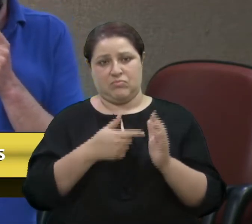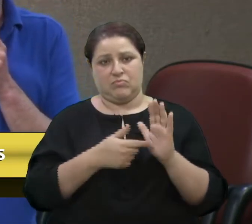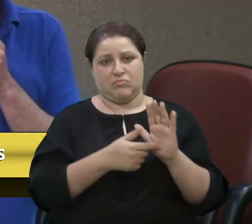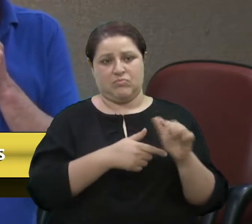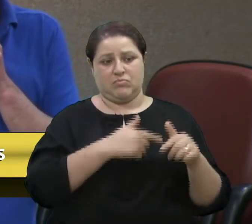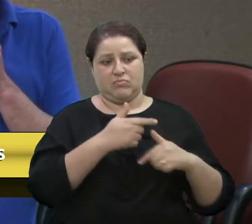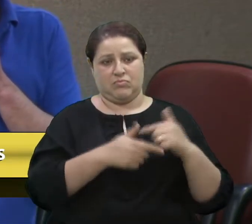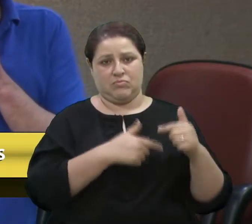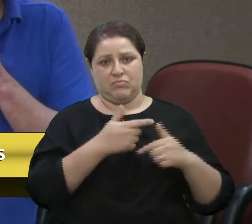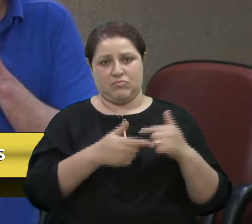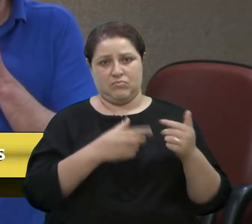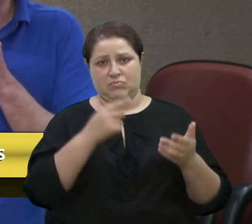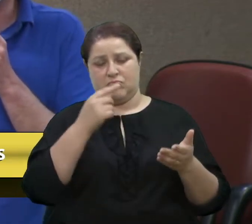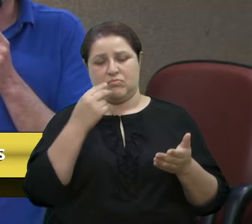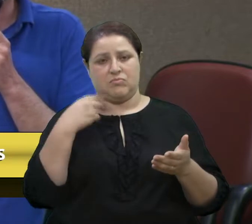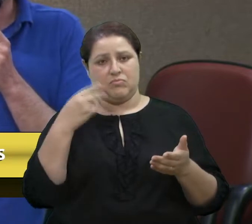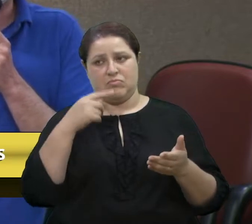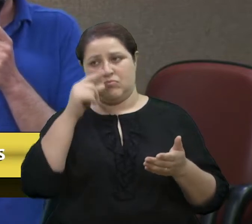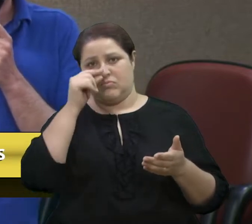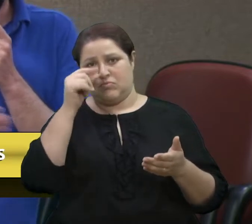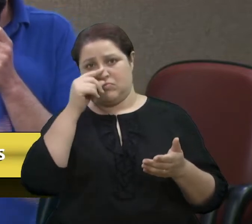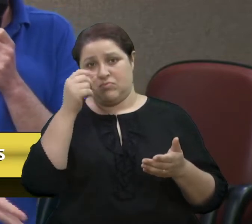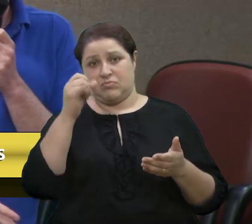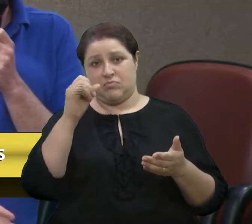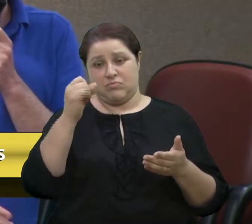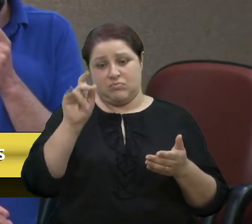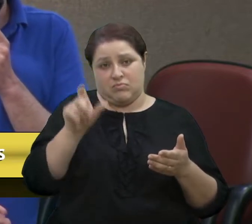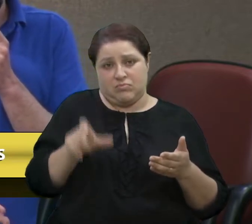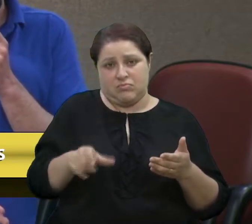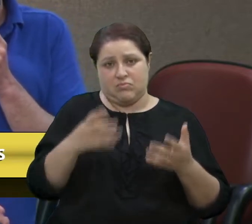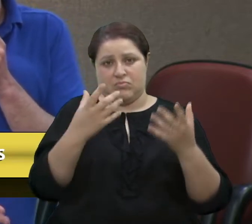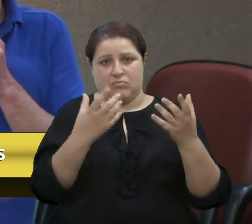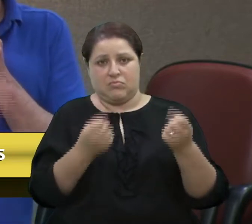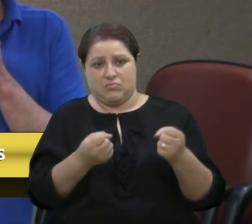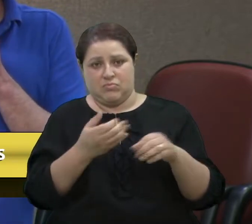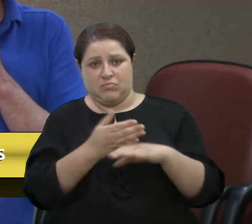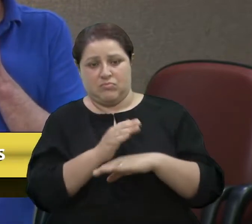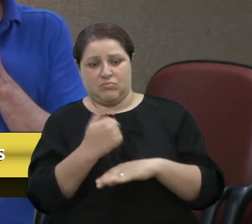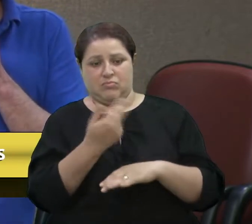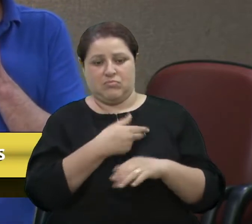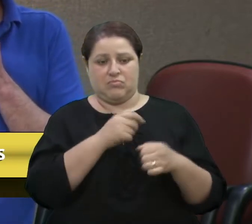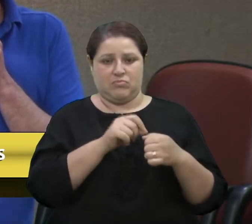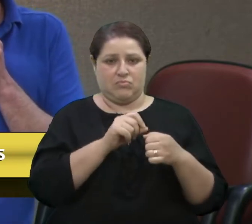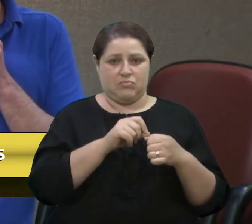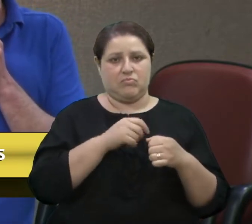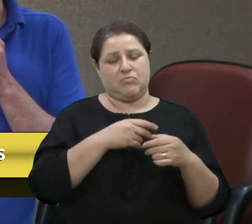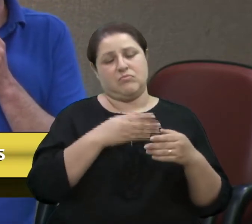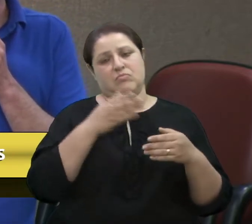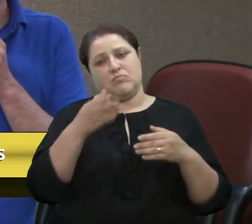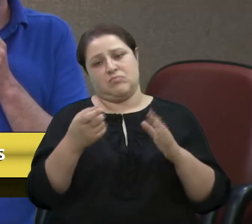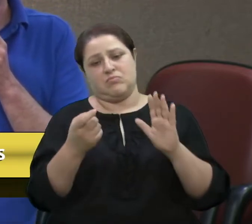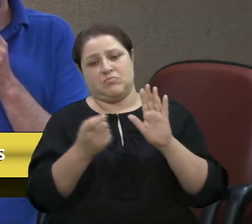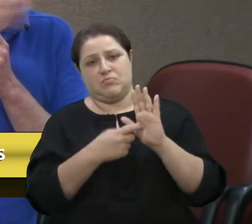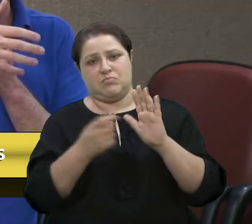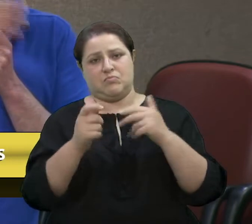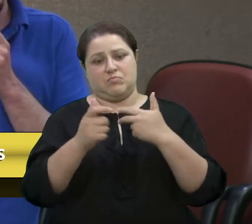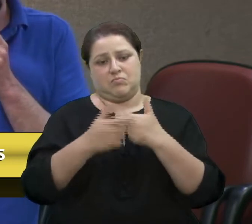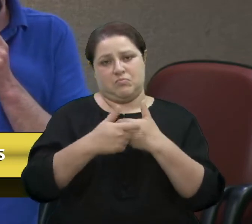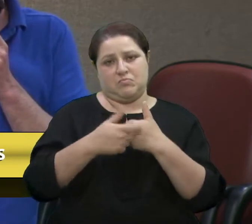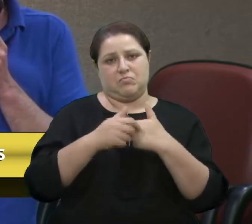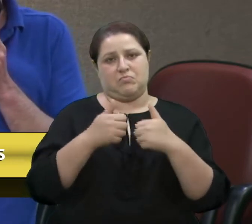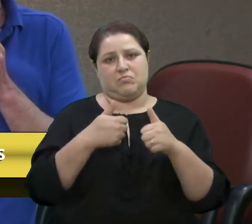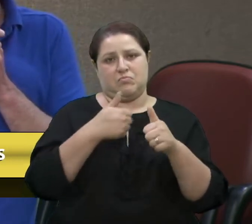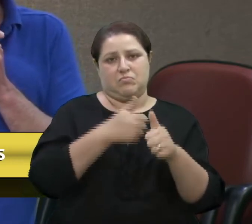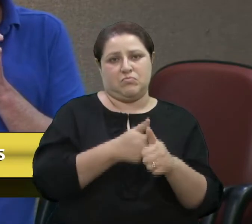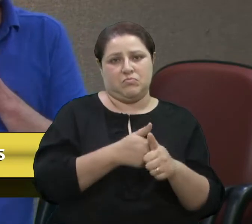vereador Fantinel. Se as pessoas aprovam o que a gente faz, elas vão lá, elas comentam, elas dão um like, elas seguem, elas